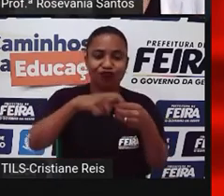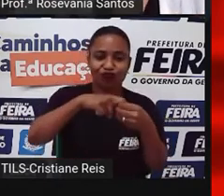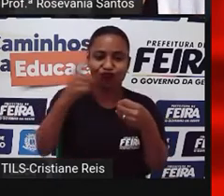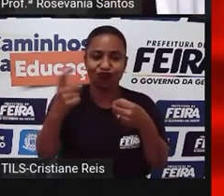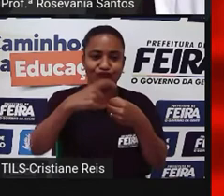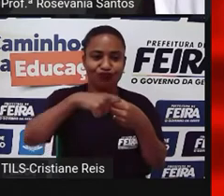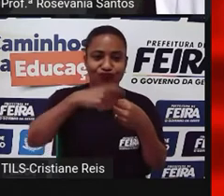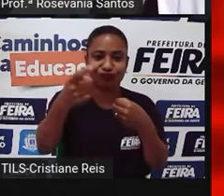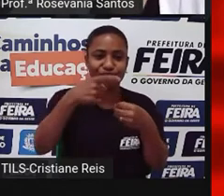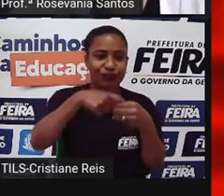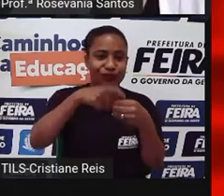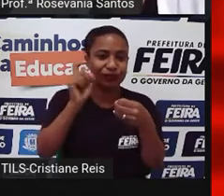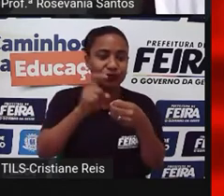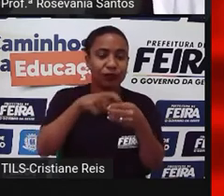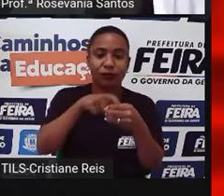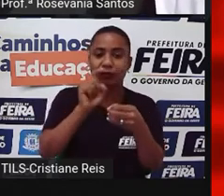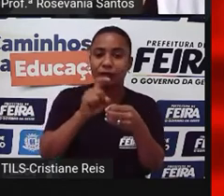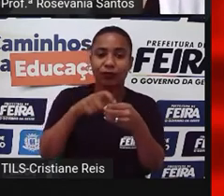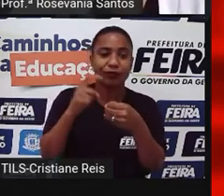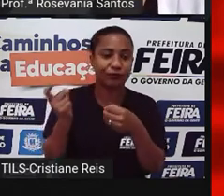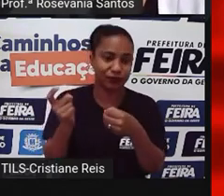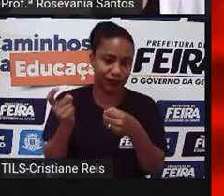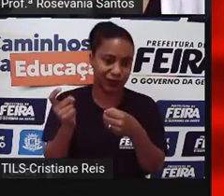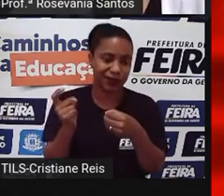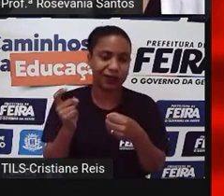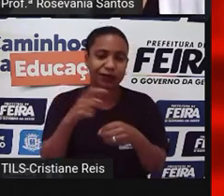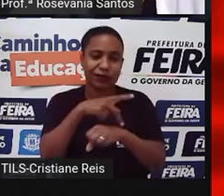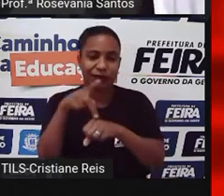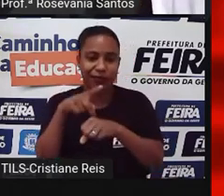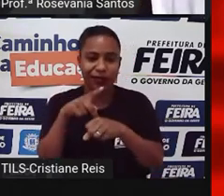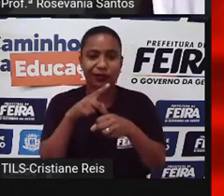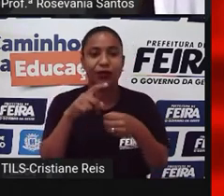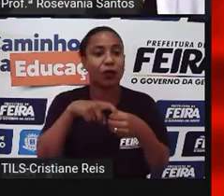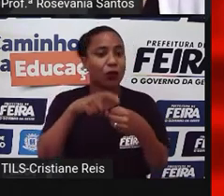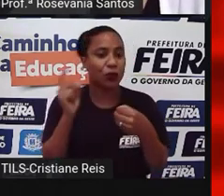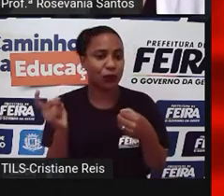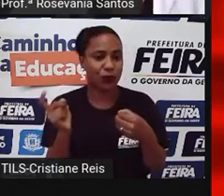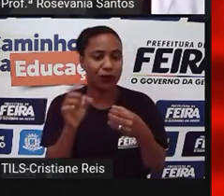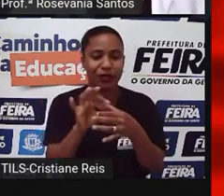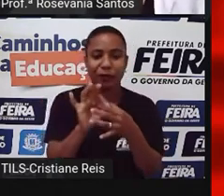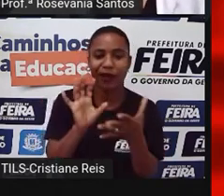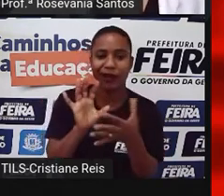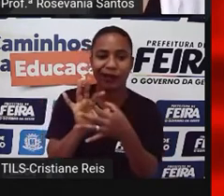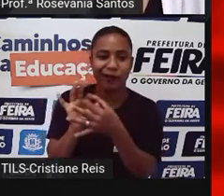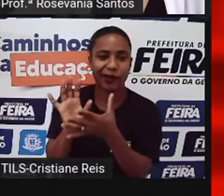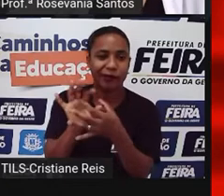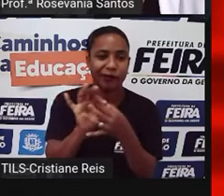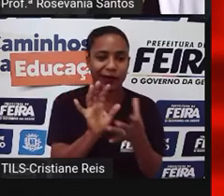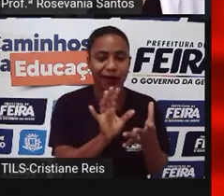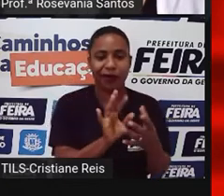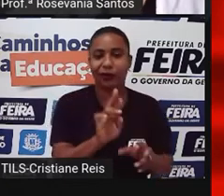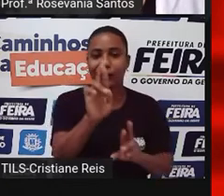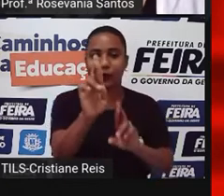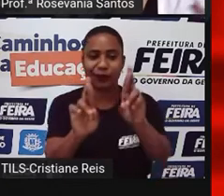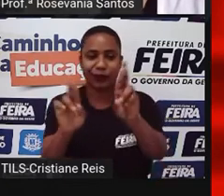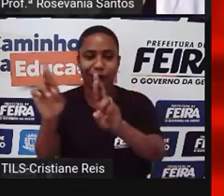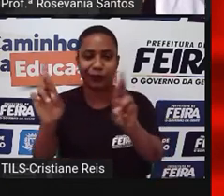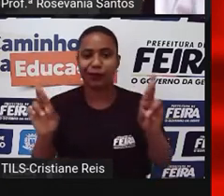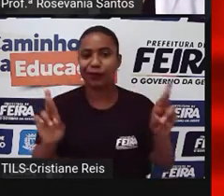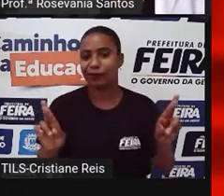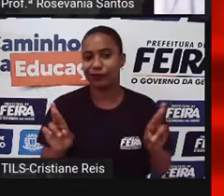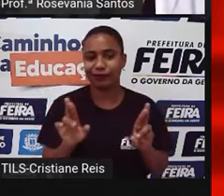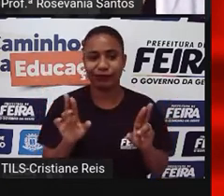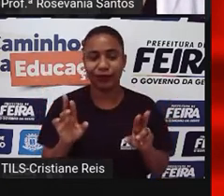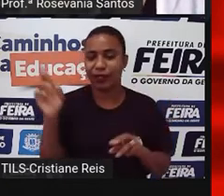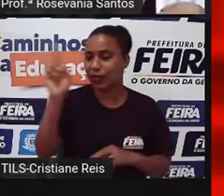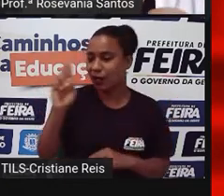sair. E aí, as repúblicas soviéticas se tornaram, assim, independentes e a Rússia se extinguiu. Então, gente, o que